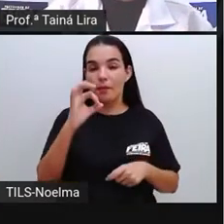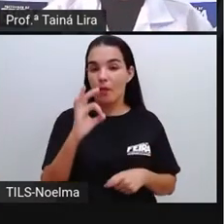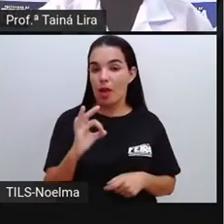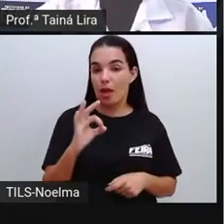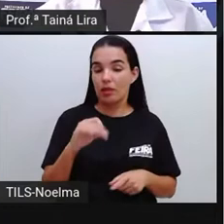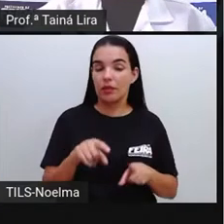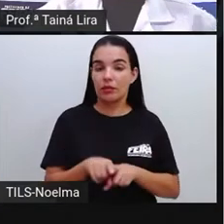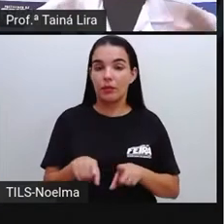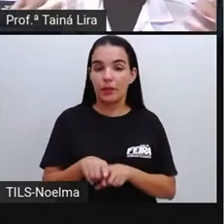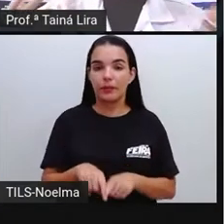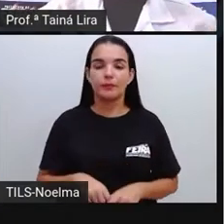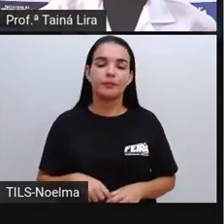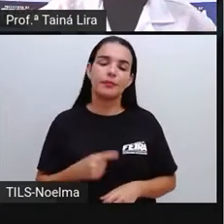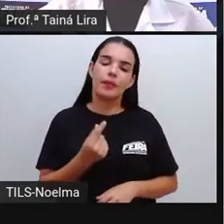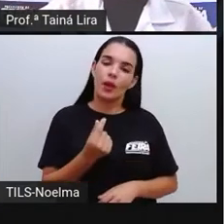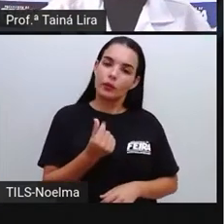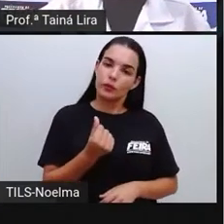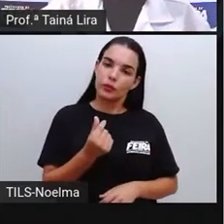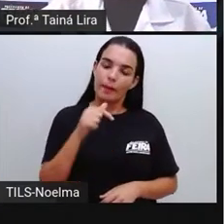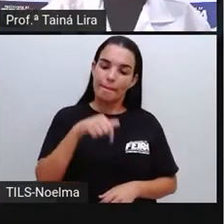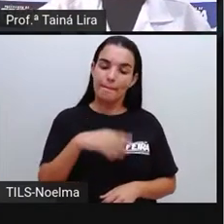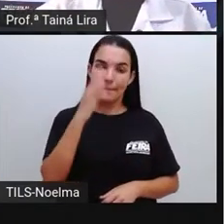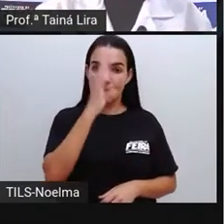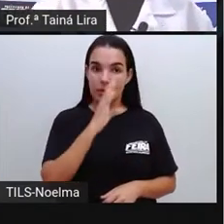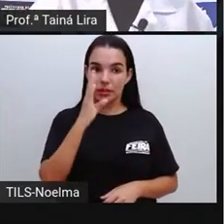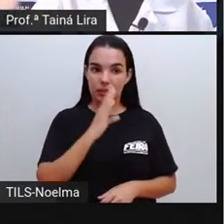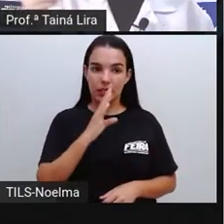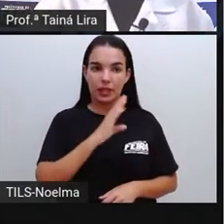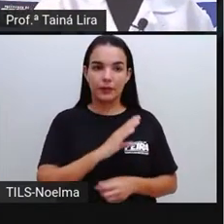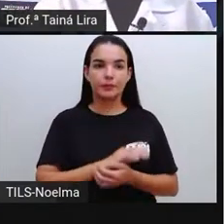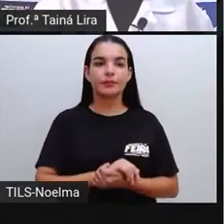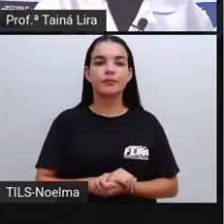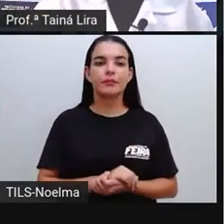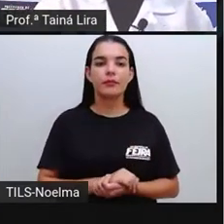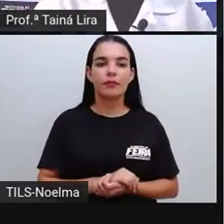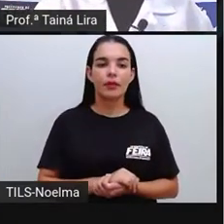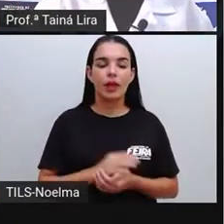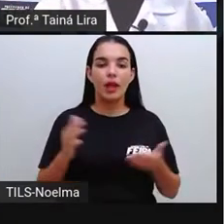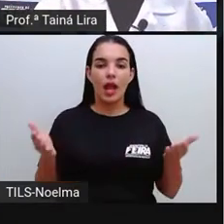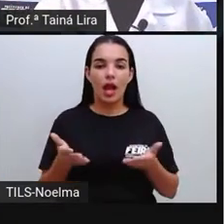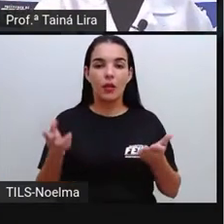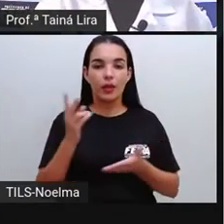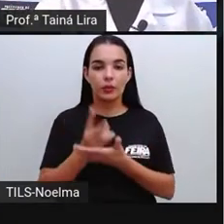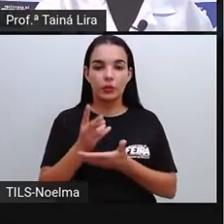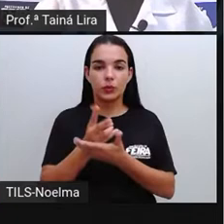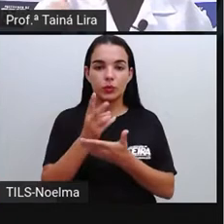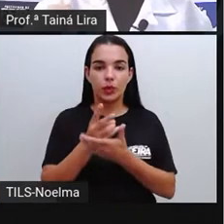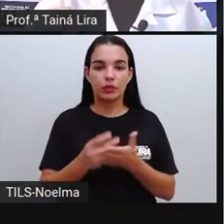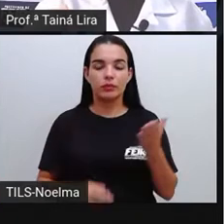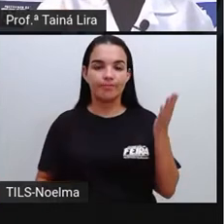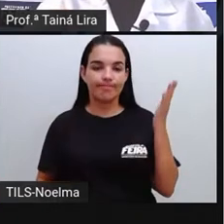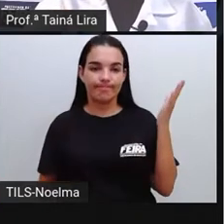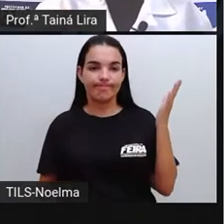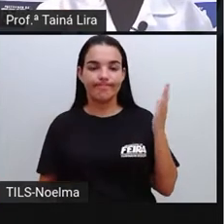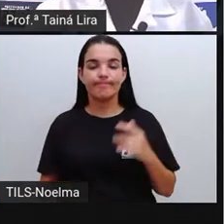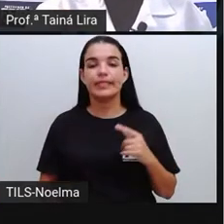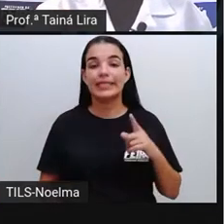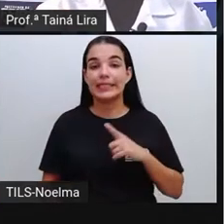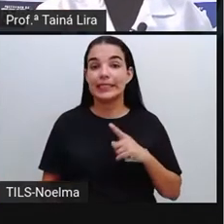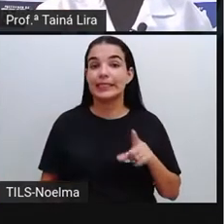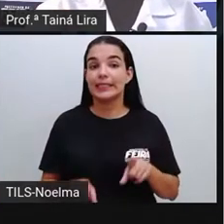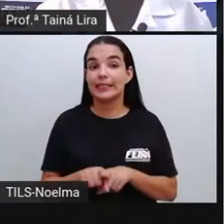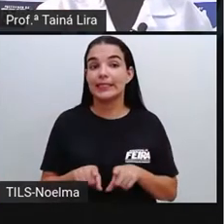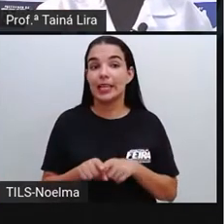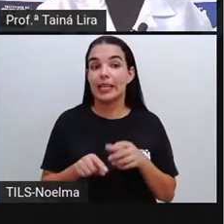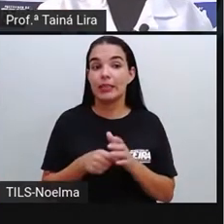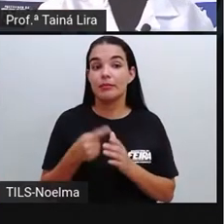né? Do sistema monetário brasileiro. E agora a gente vai dar continuidade. A gente também falou lá na primeira